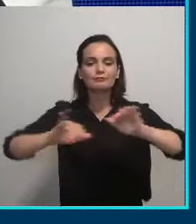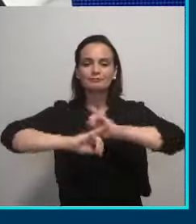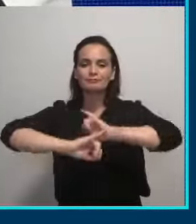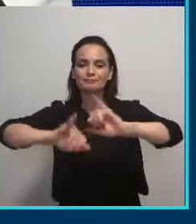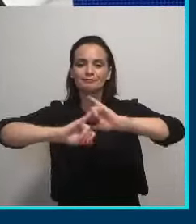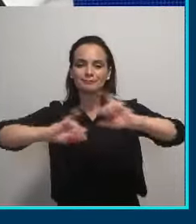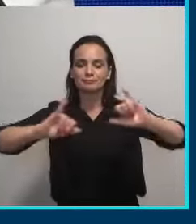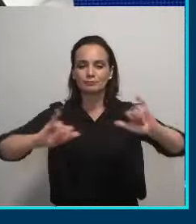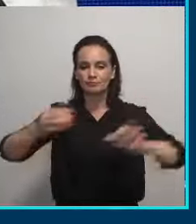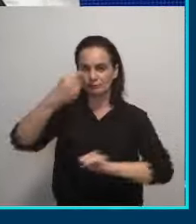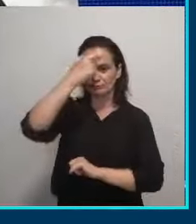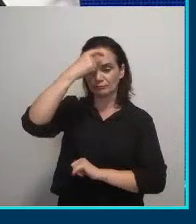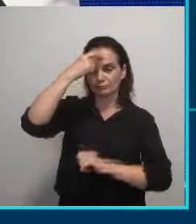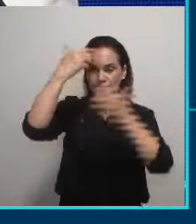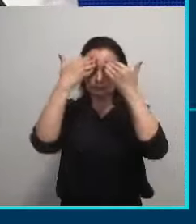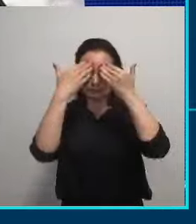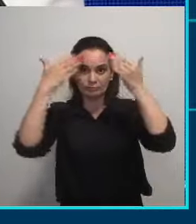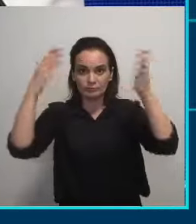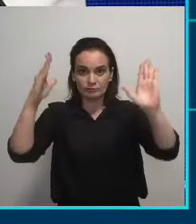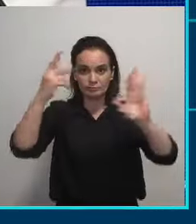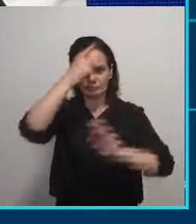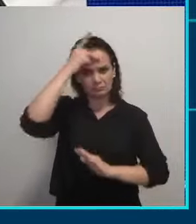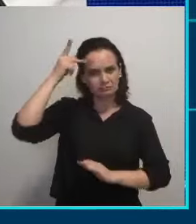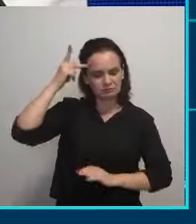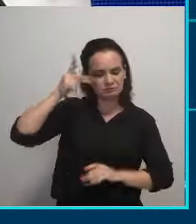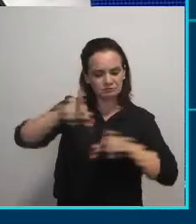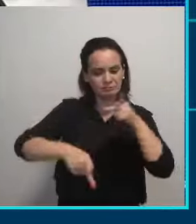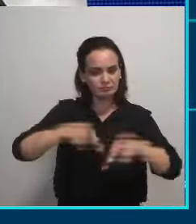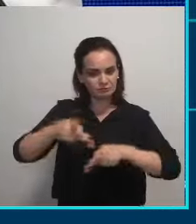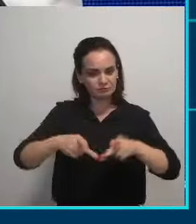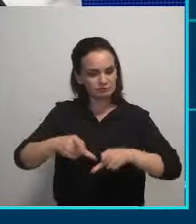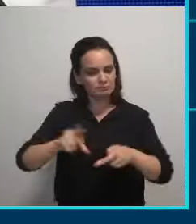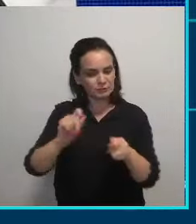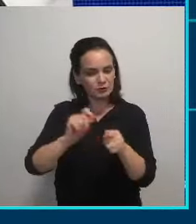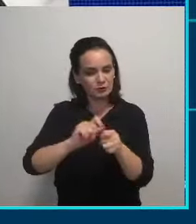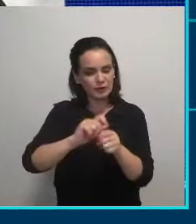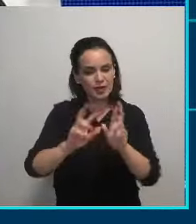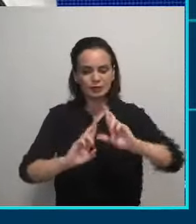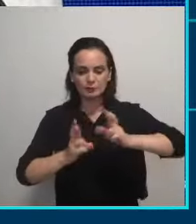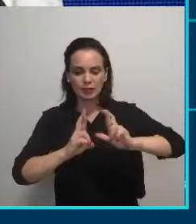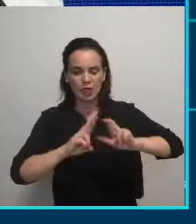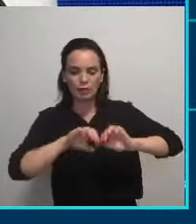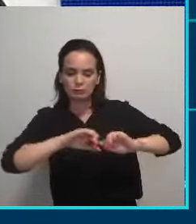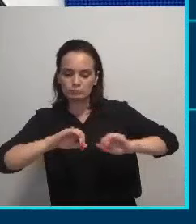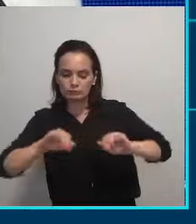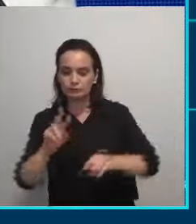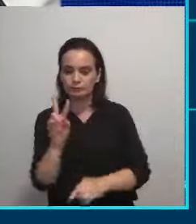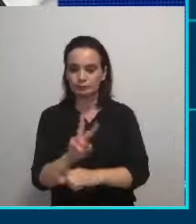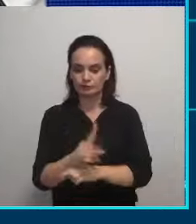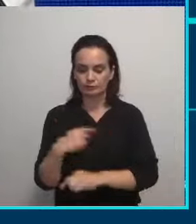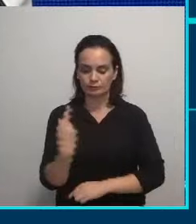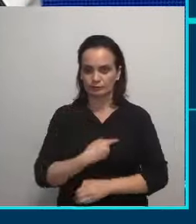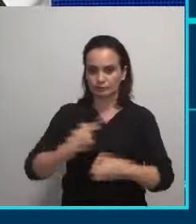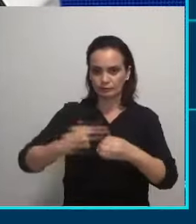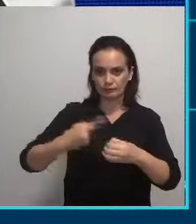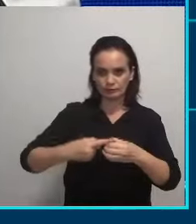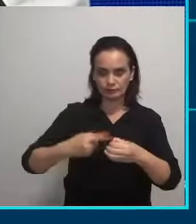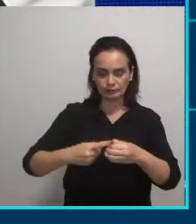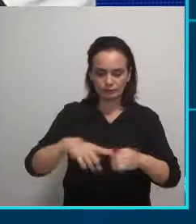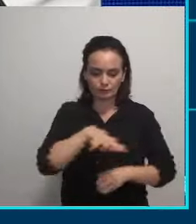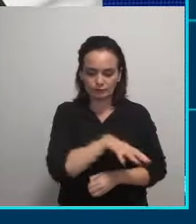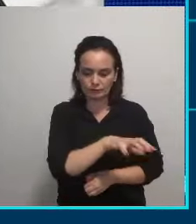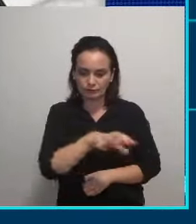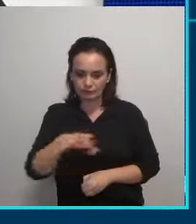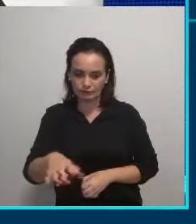de conscientização para que a população possa reciclar cada vez mais e cuidar das nossas cidades. As áreas